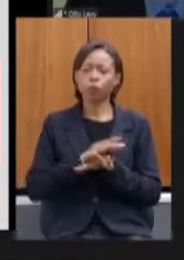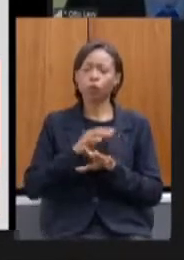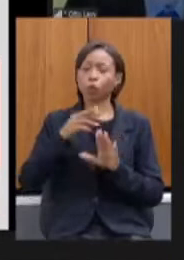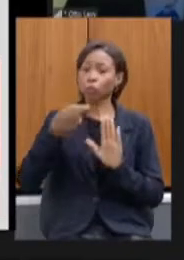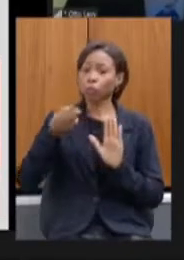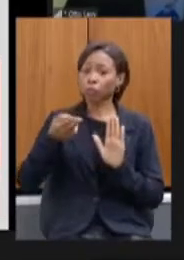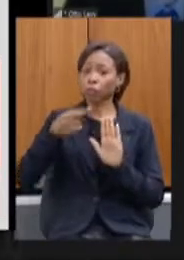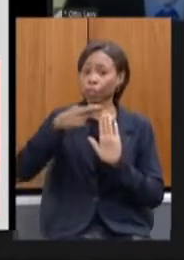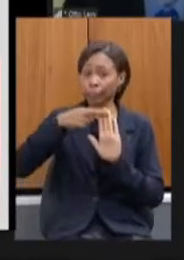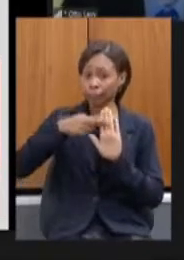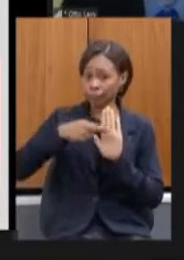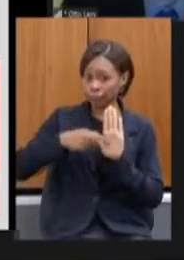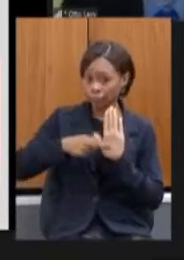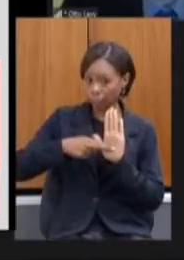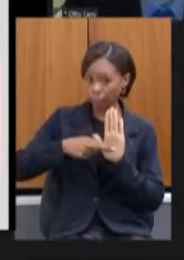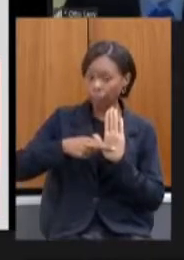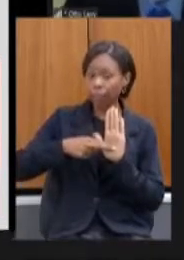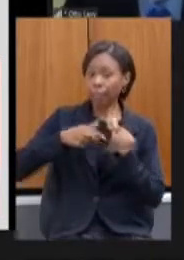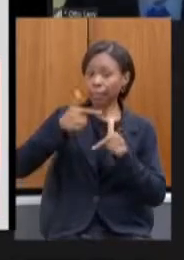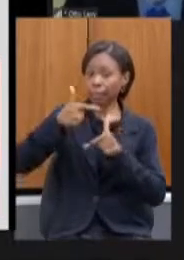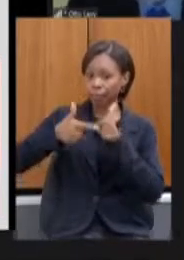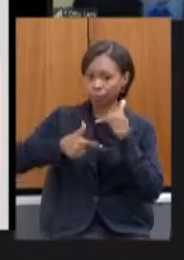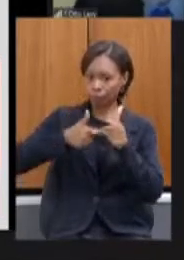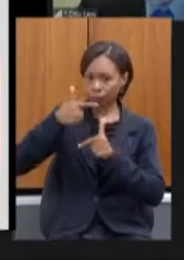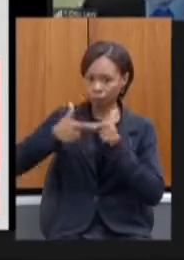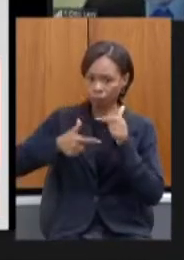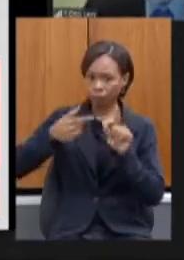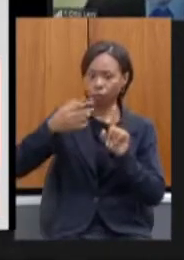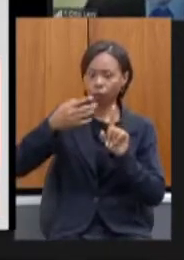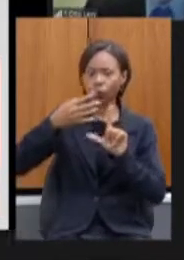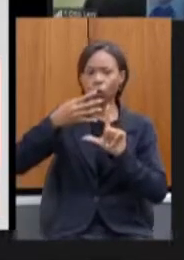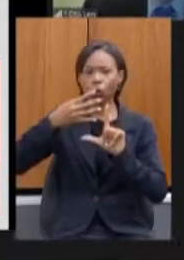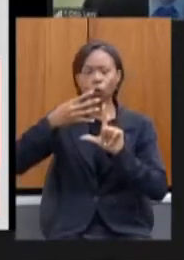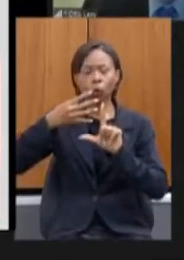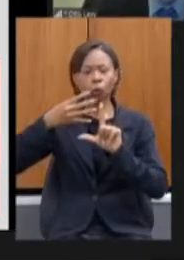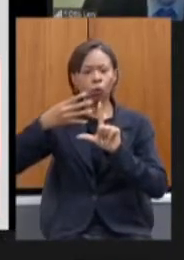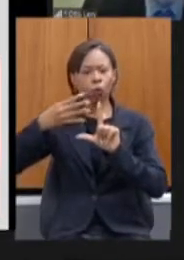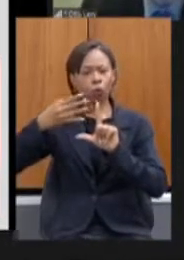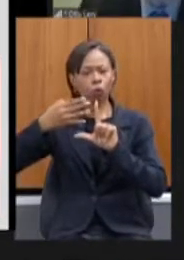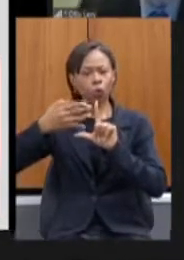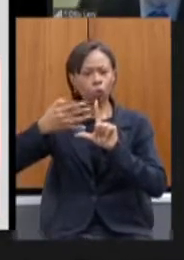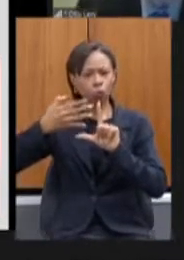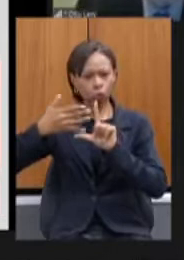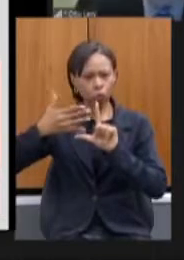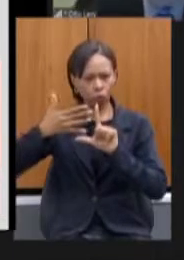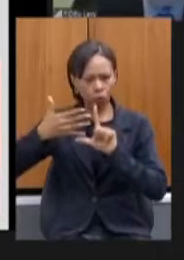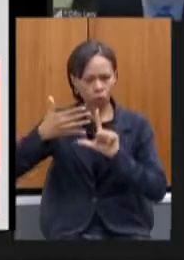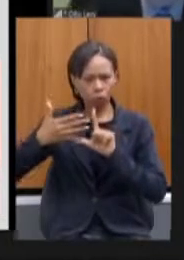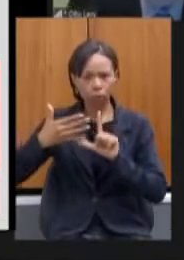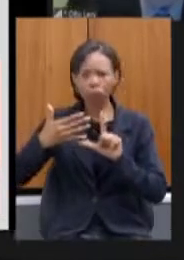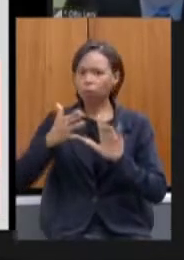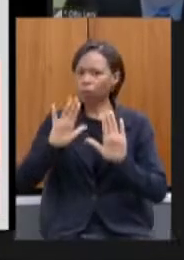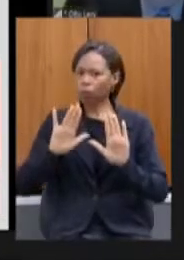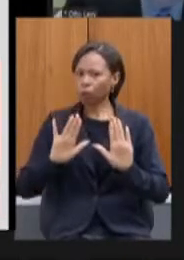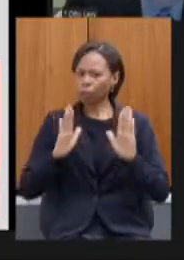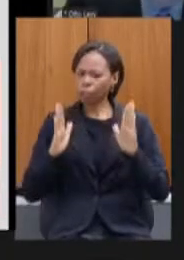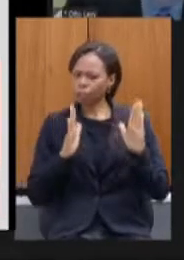e não tivemos nenhum problema com a operacionalização de pagamento durante esse período